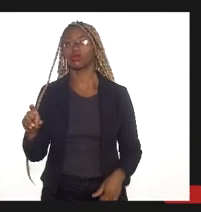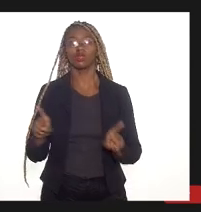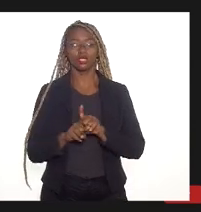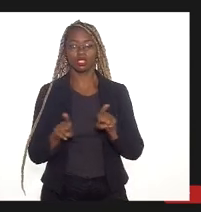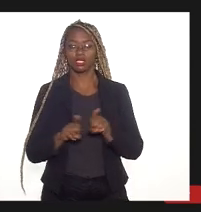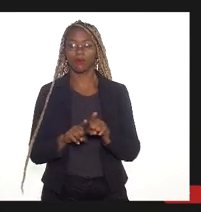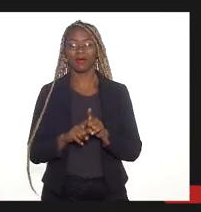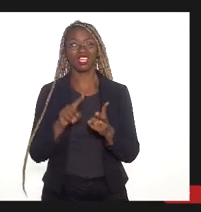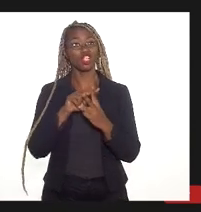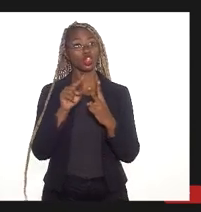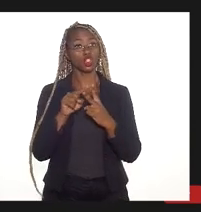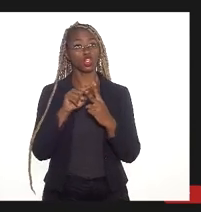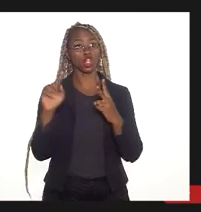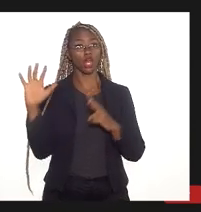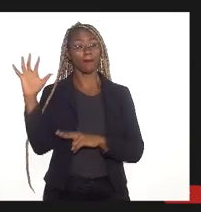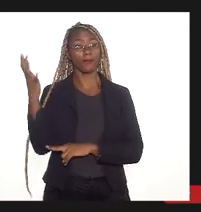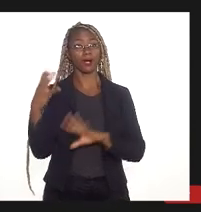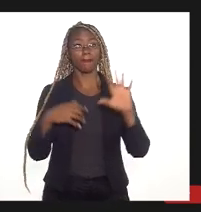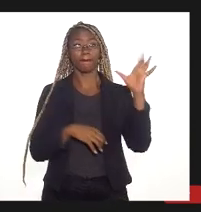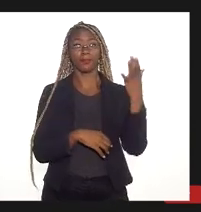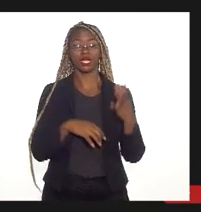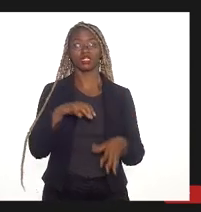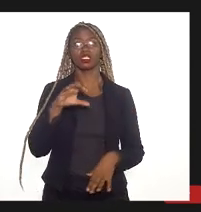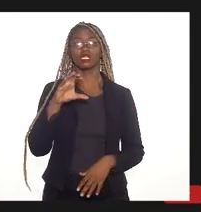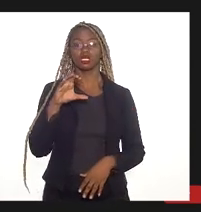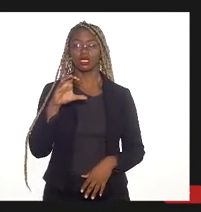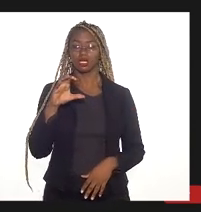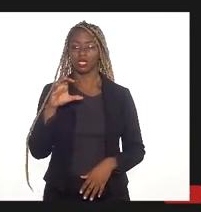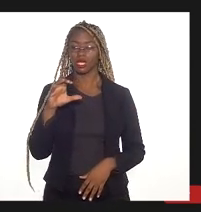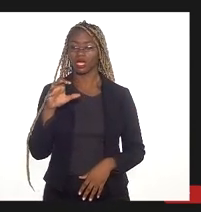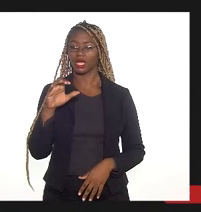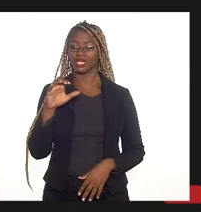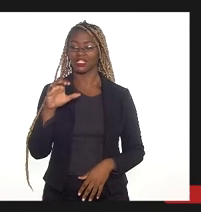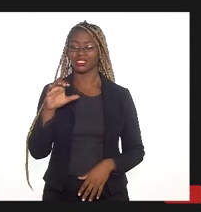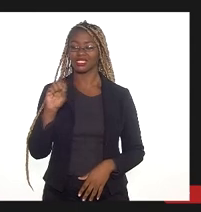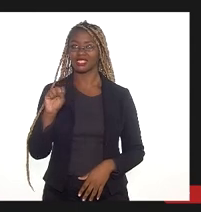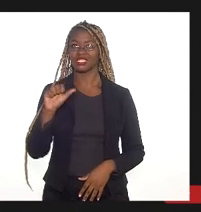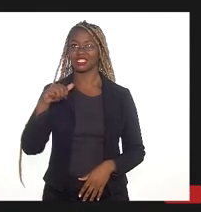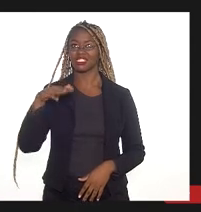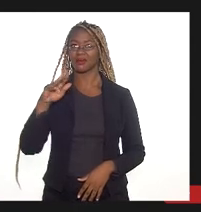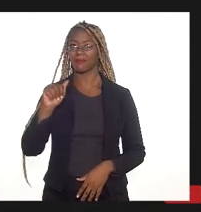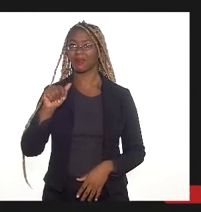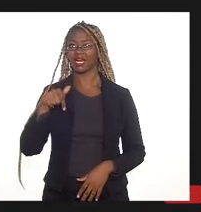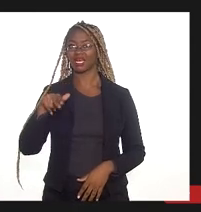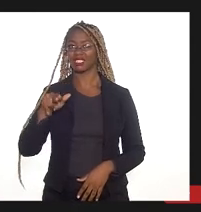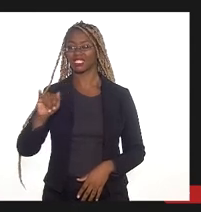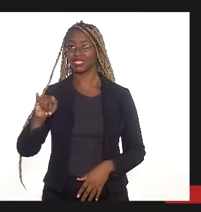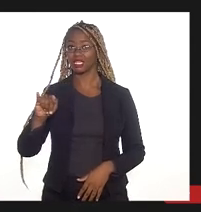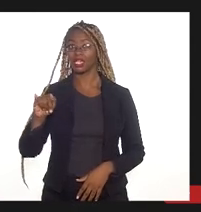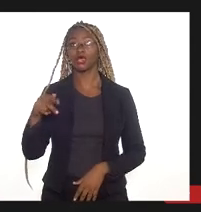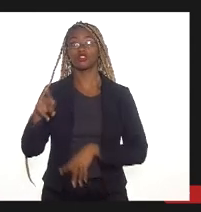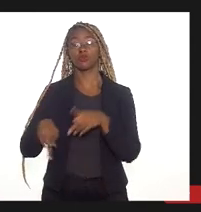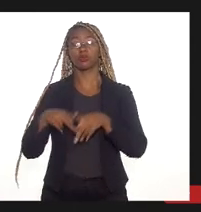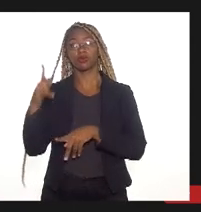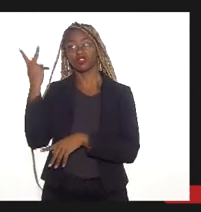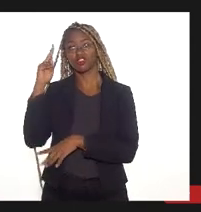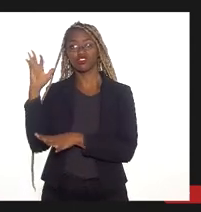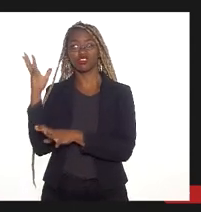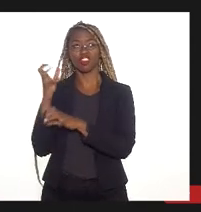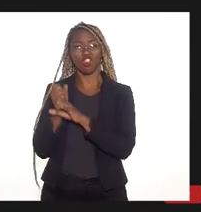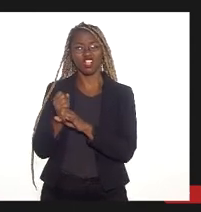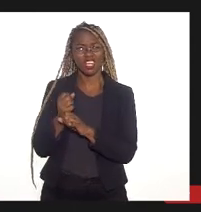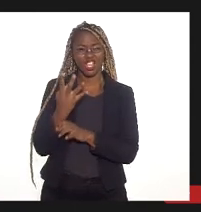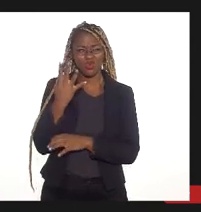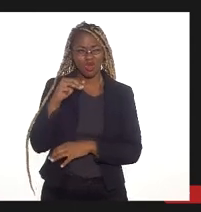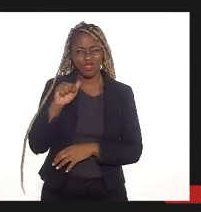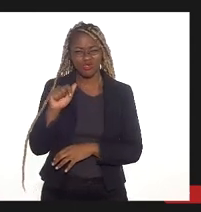sambaquias, aliás, um sambaqui, sambaquia vestido de população pré-histórica, datado em quatro mil anos atrás,